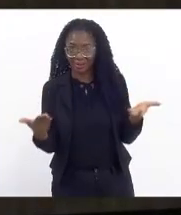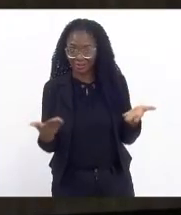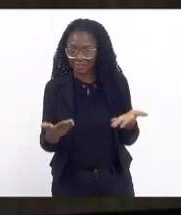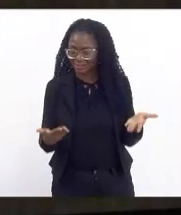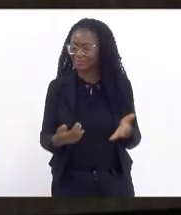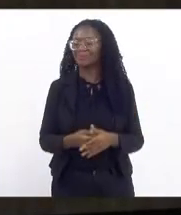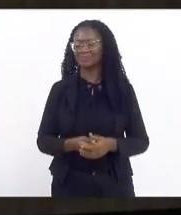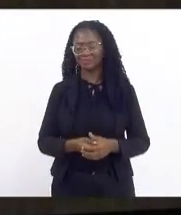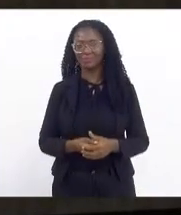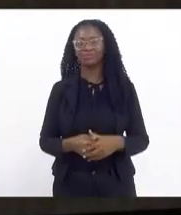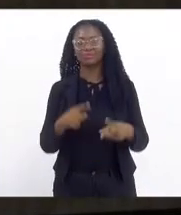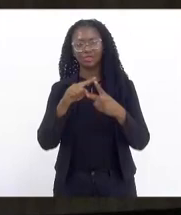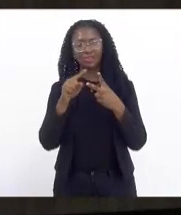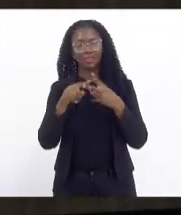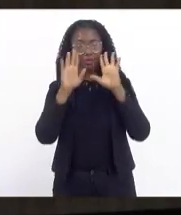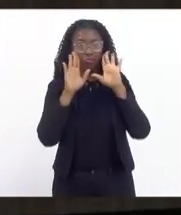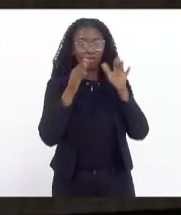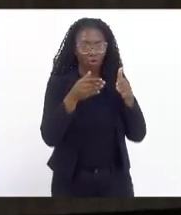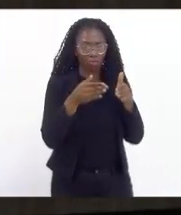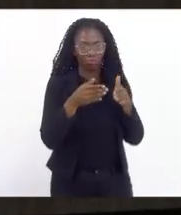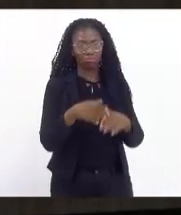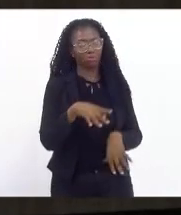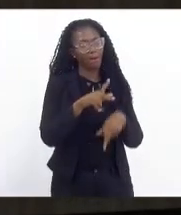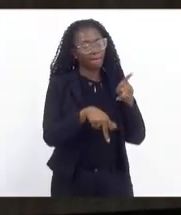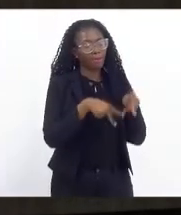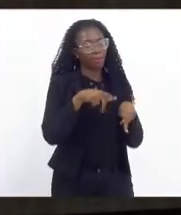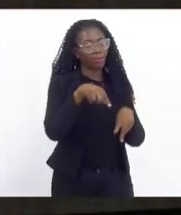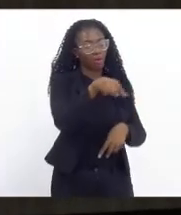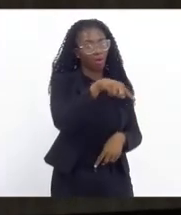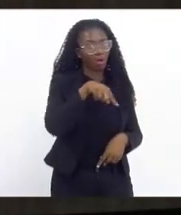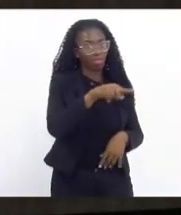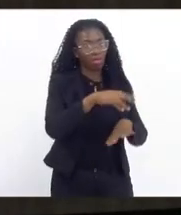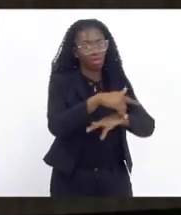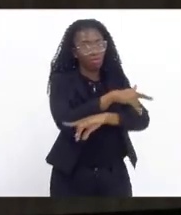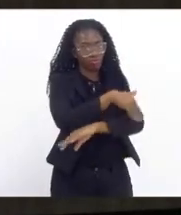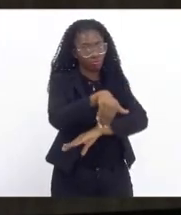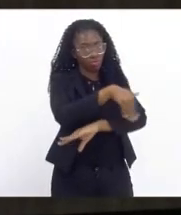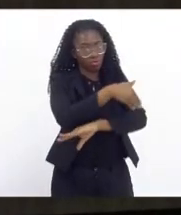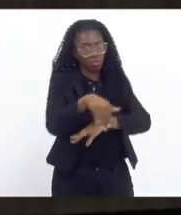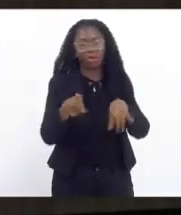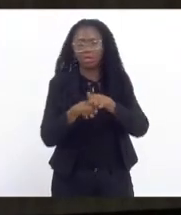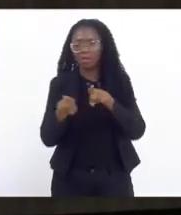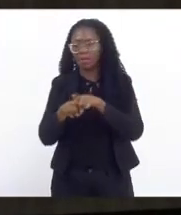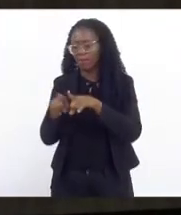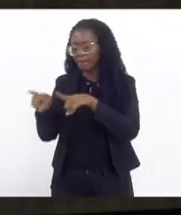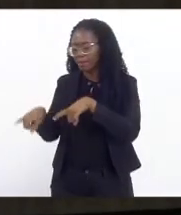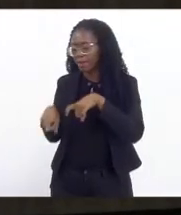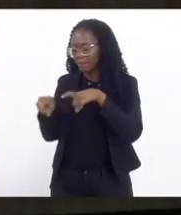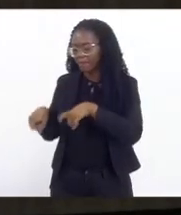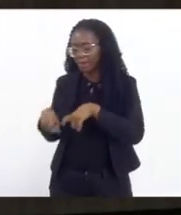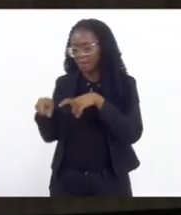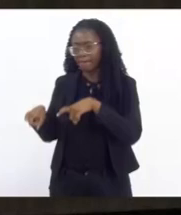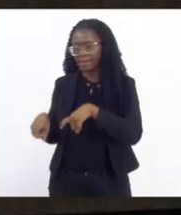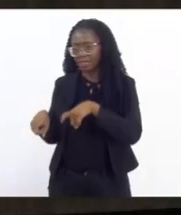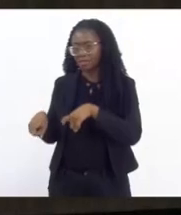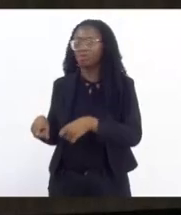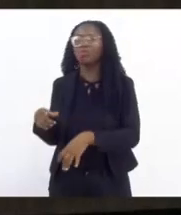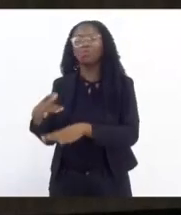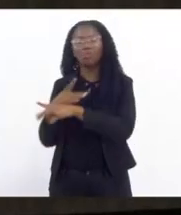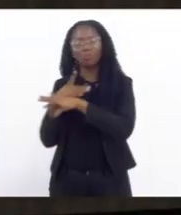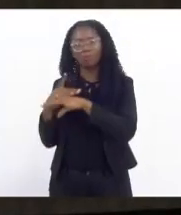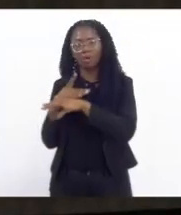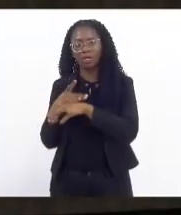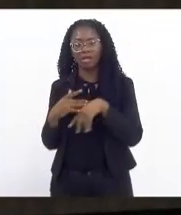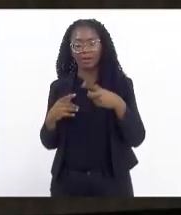que tem dois focos, a população de rua e a agricultura urbana. E com esses focos, sem